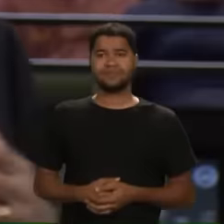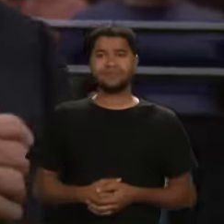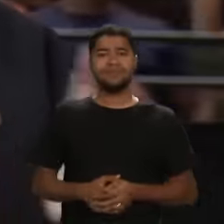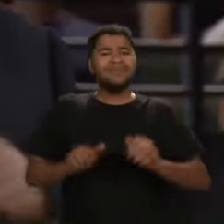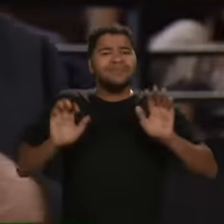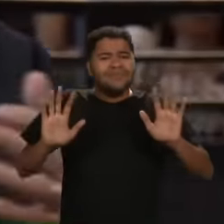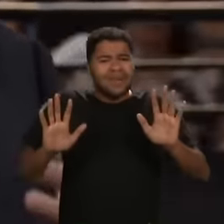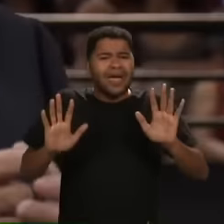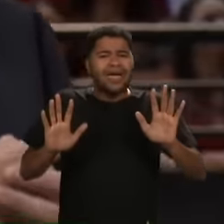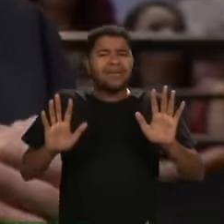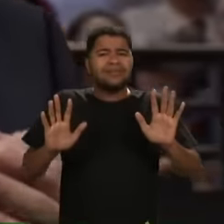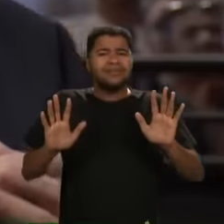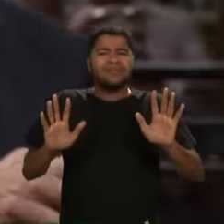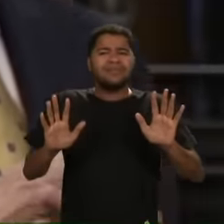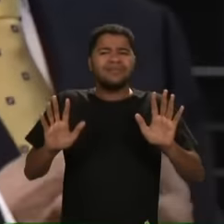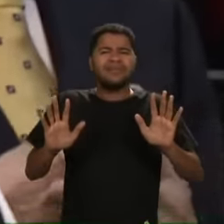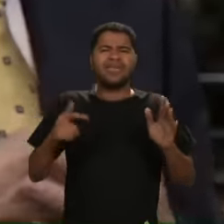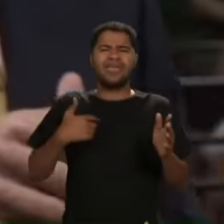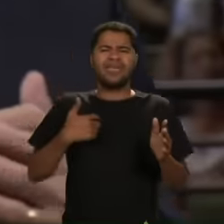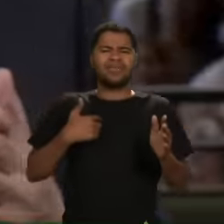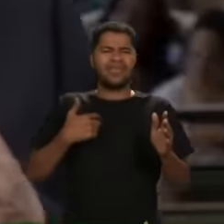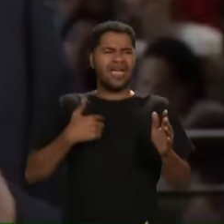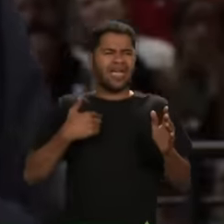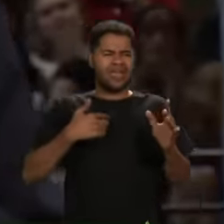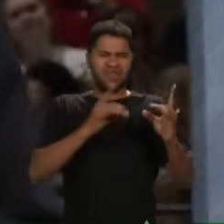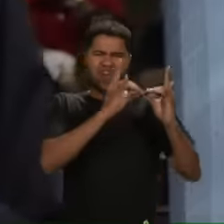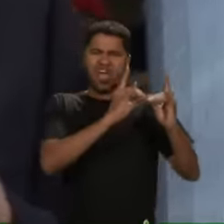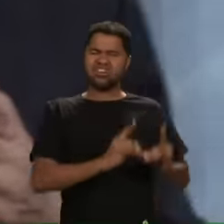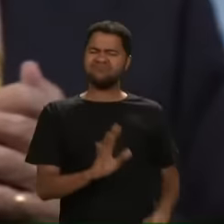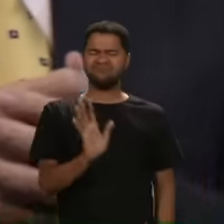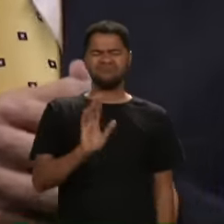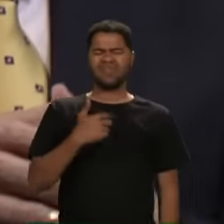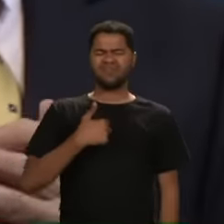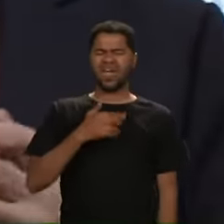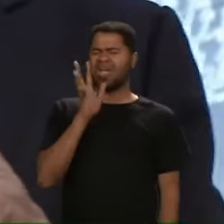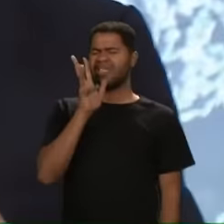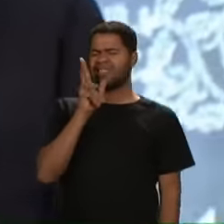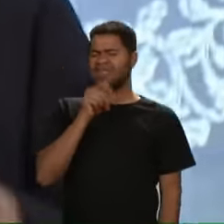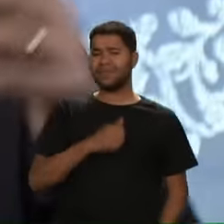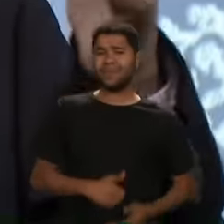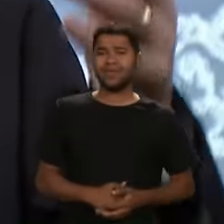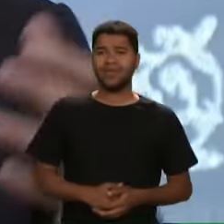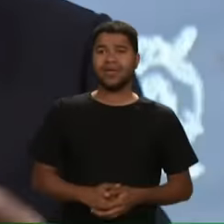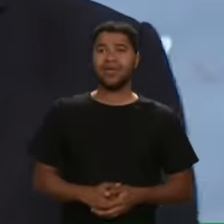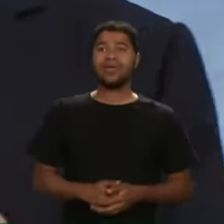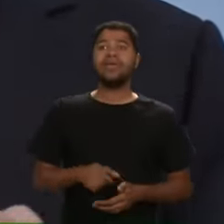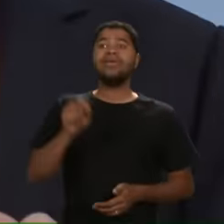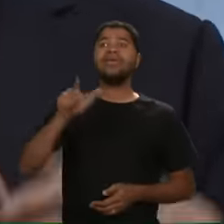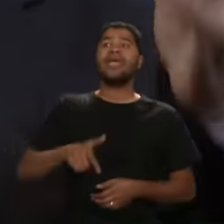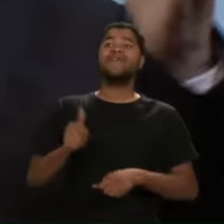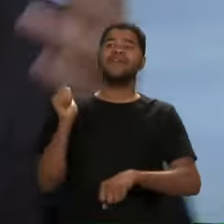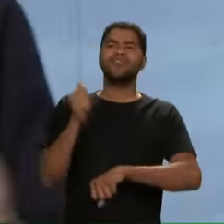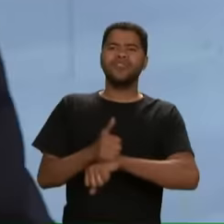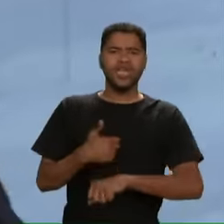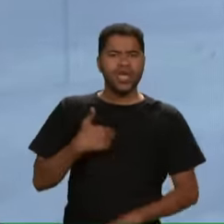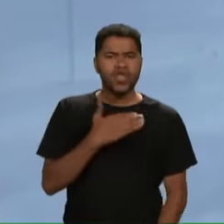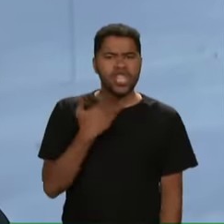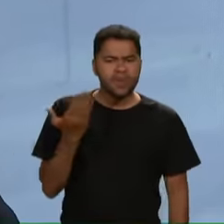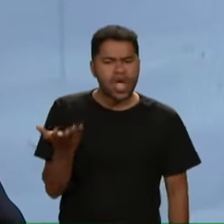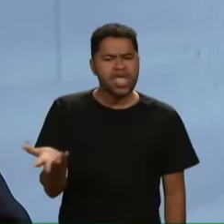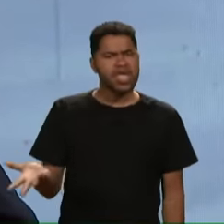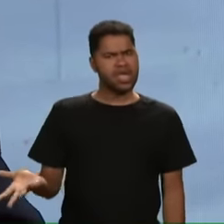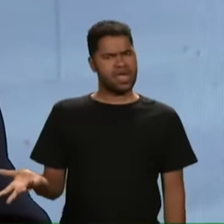Mas eu estou querendo Me enterrar, gente Tem gente que está fazendo reunião Para saber quem vai ser Meu sucessor Eu nem morrei